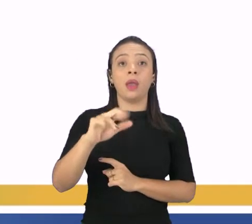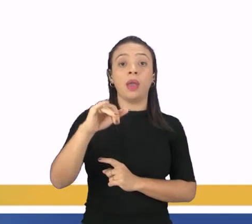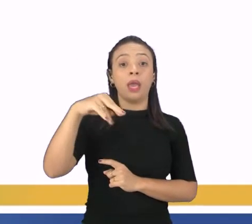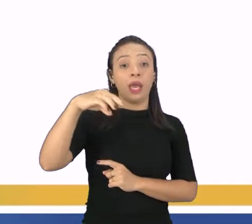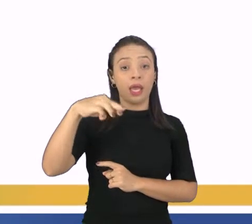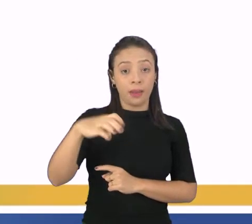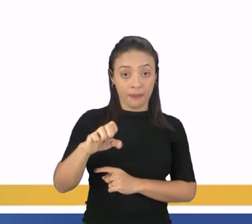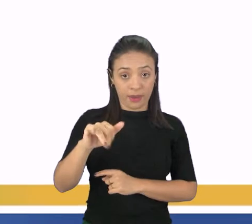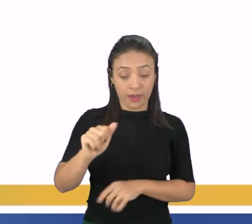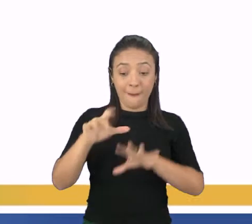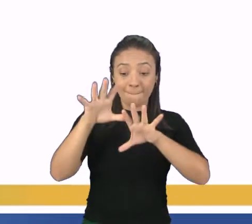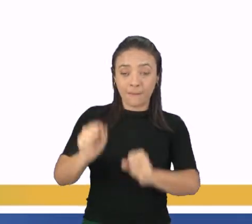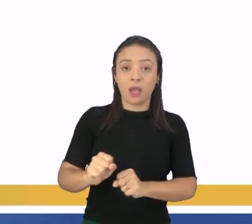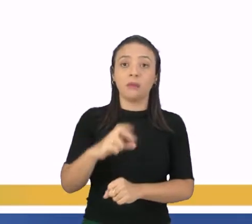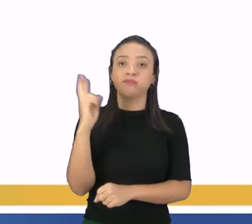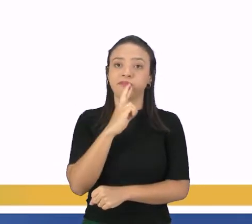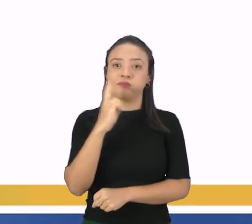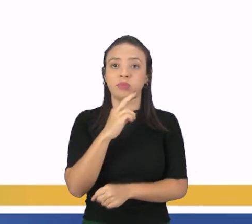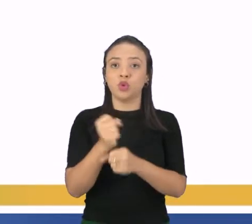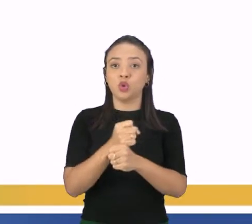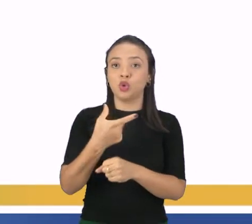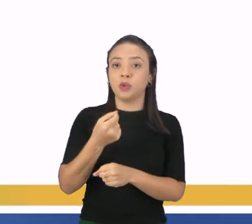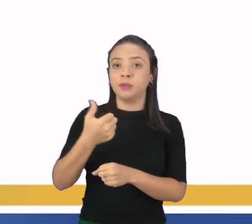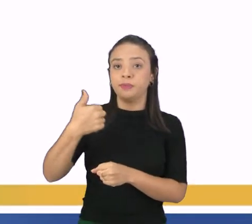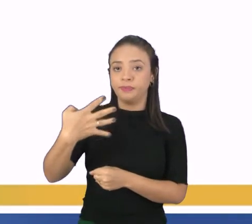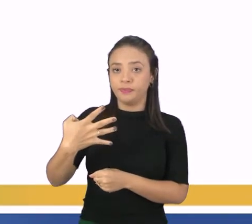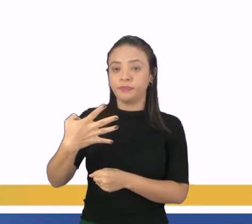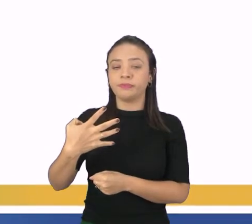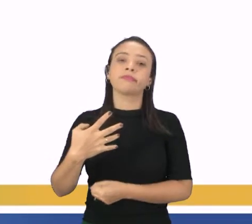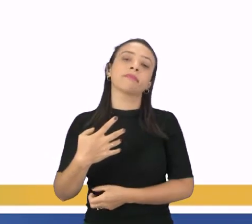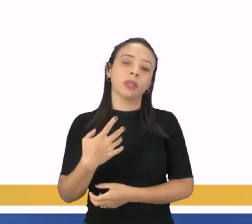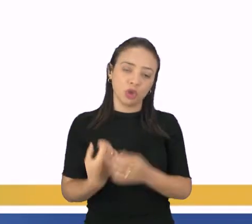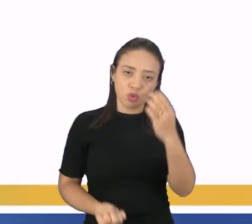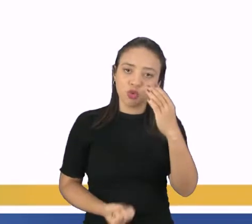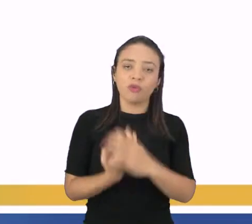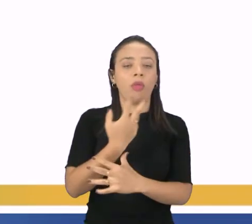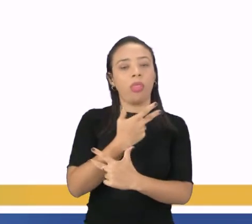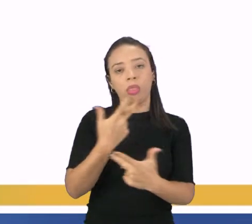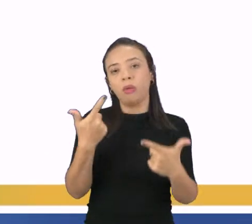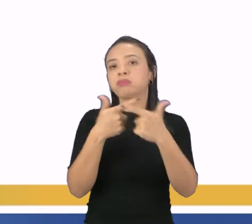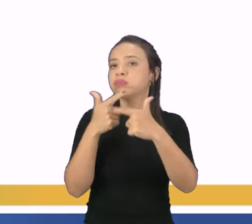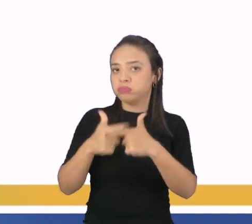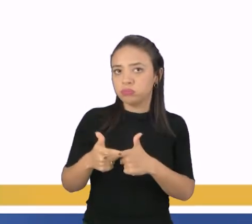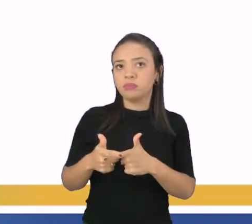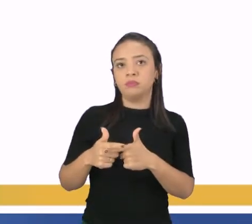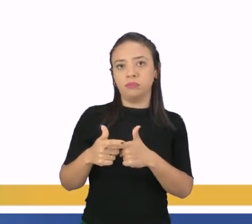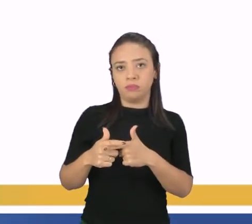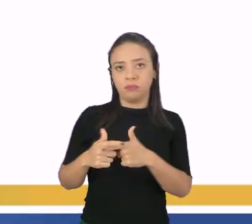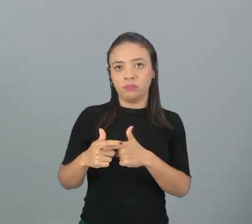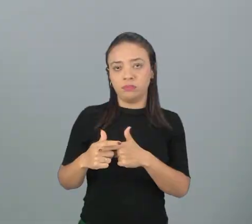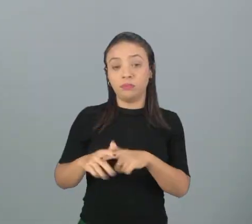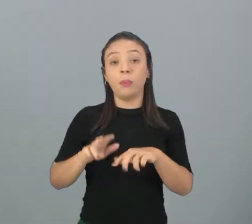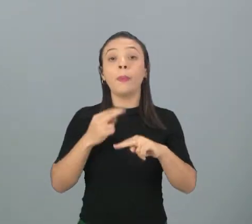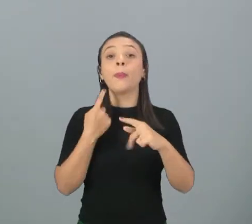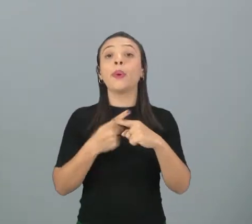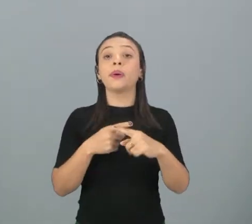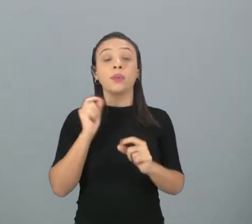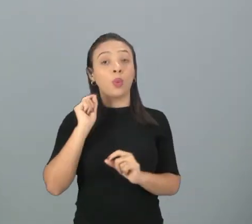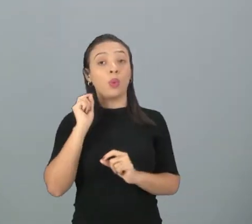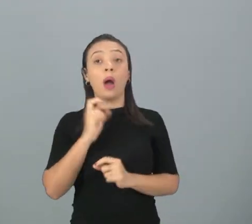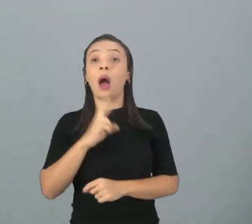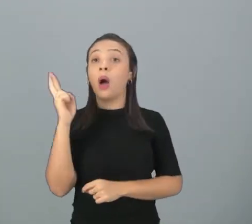Rússia em 2014. E isso tem trazido sérios problemas. Mas veja bem, a Rússia